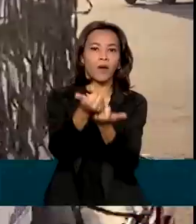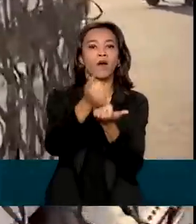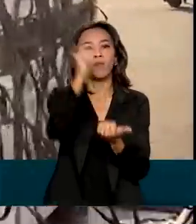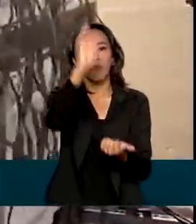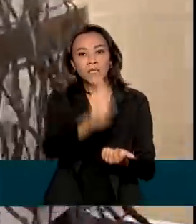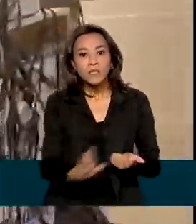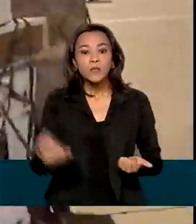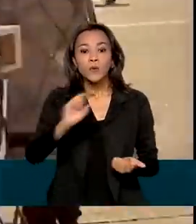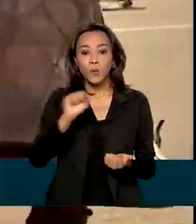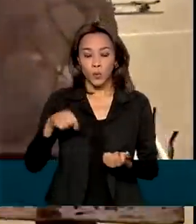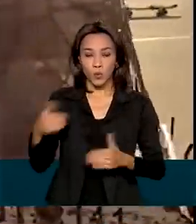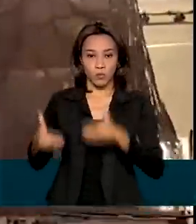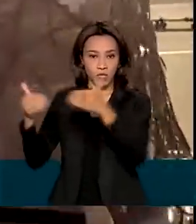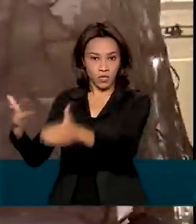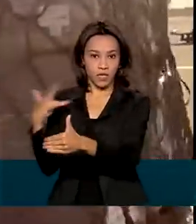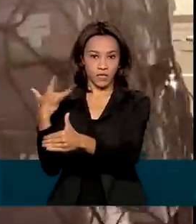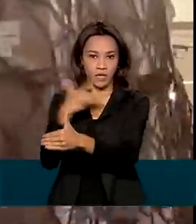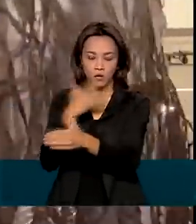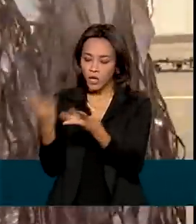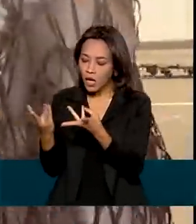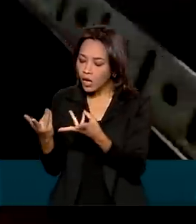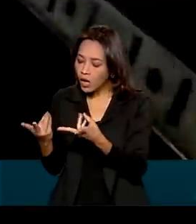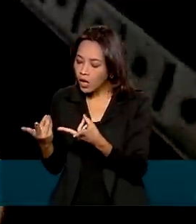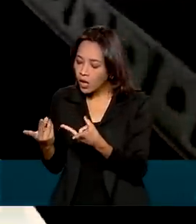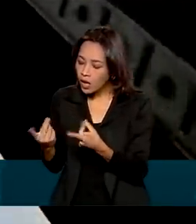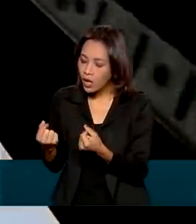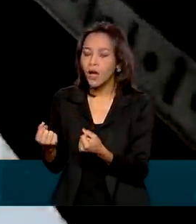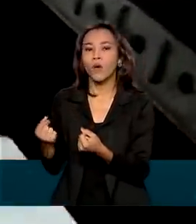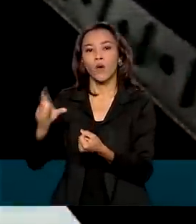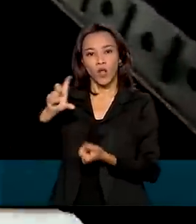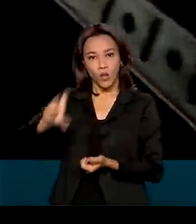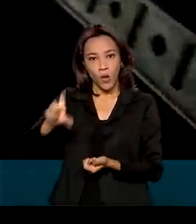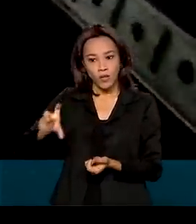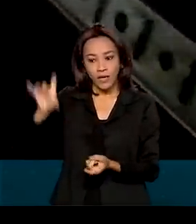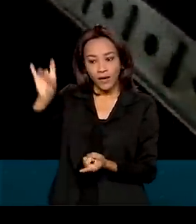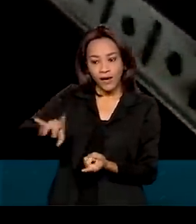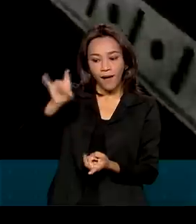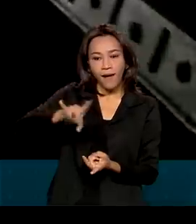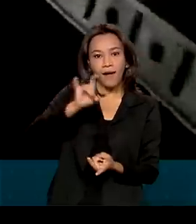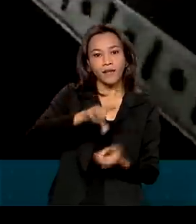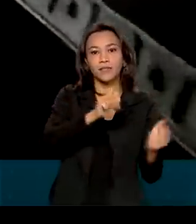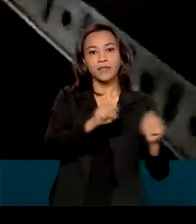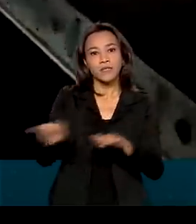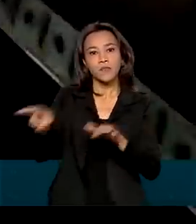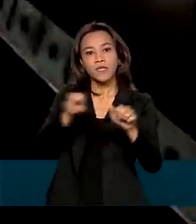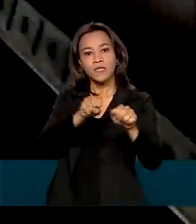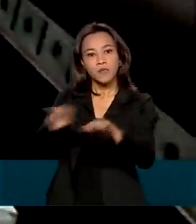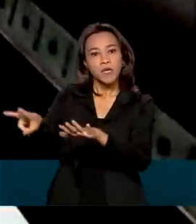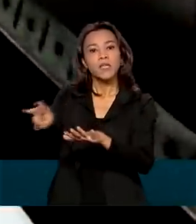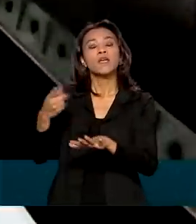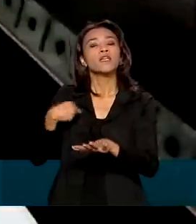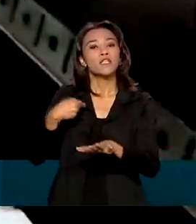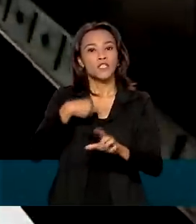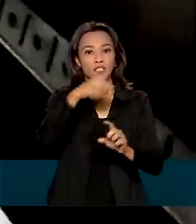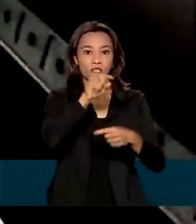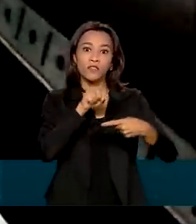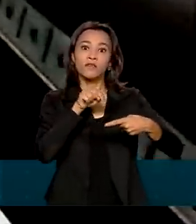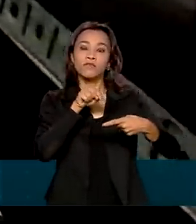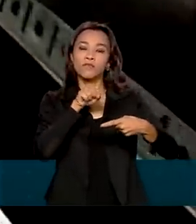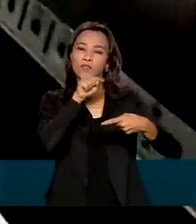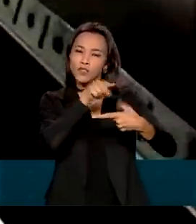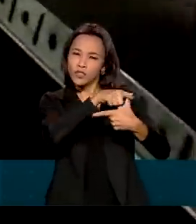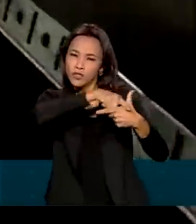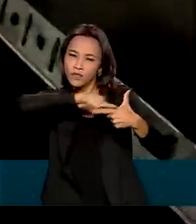Saúde calcula a quantidade de doses disponíveis a cada semana e divide pelo número estimado do público